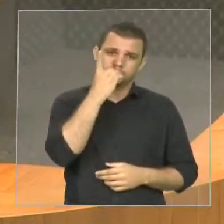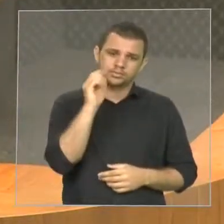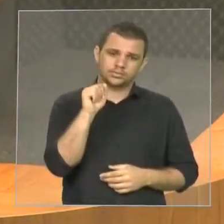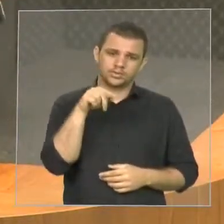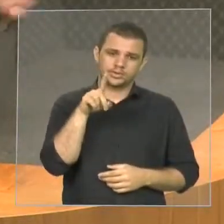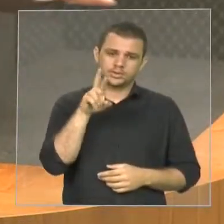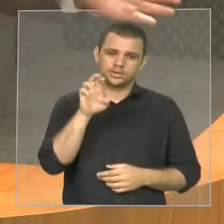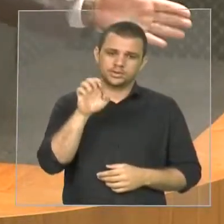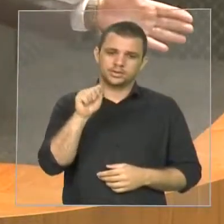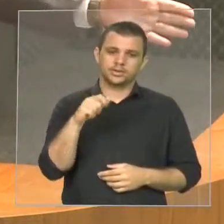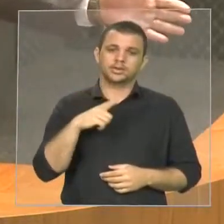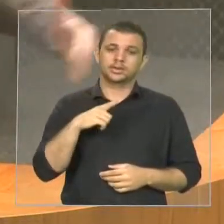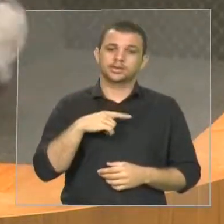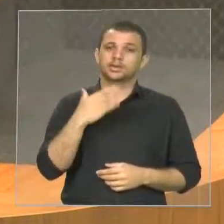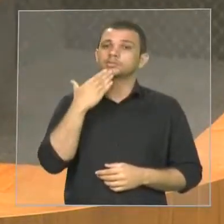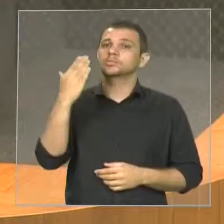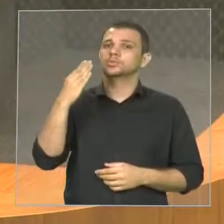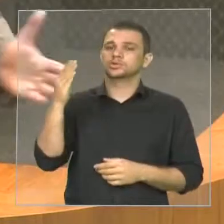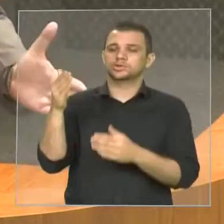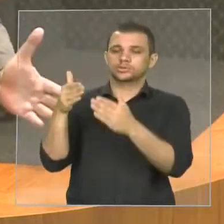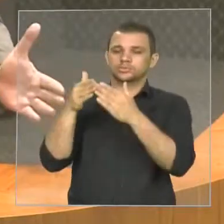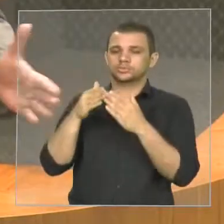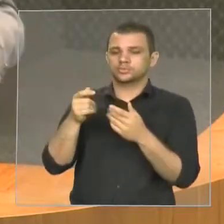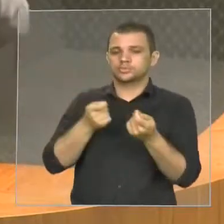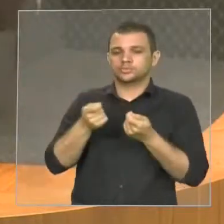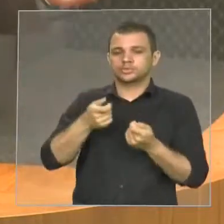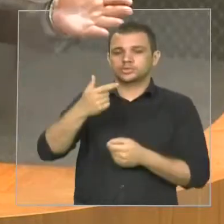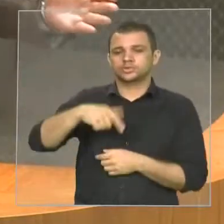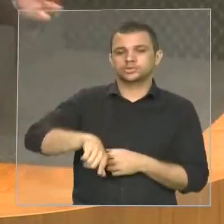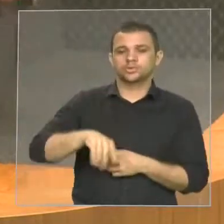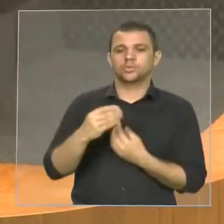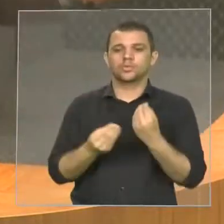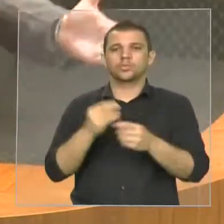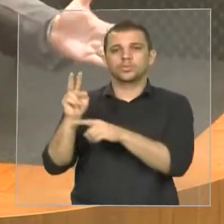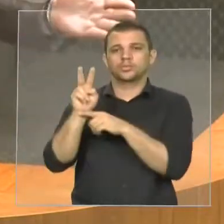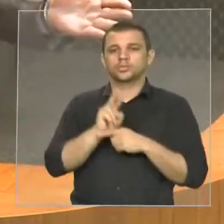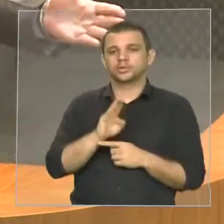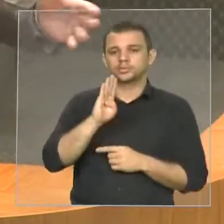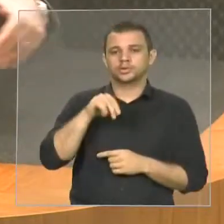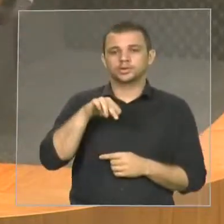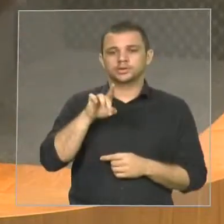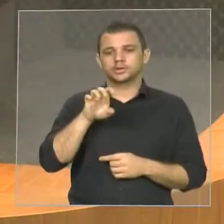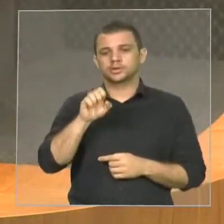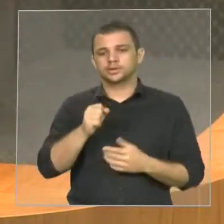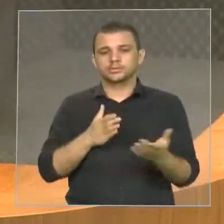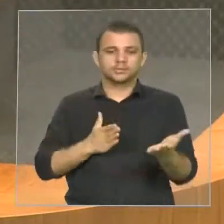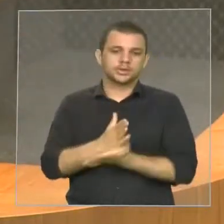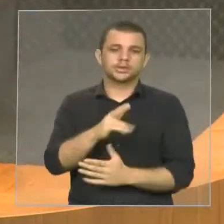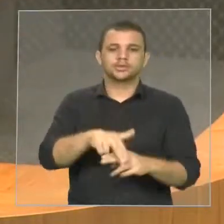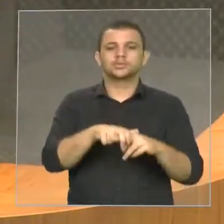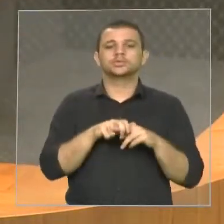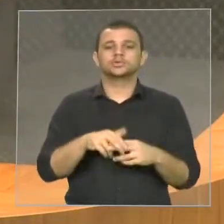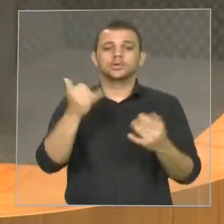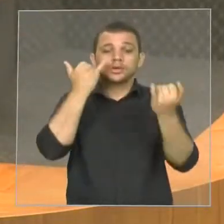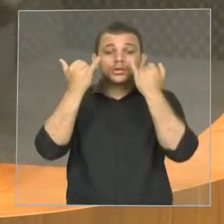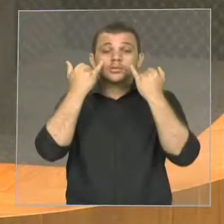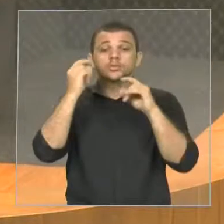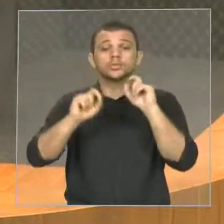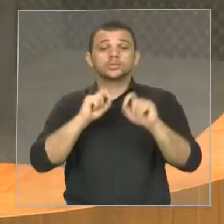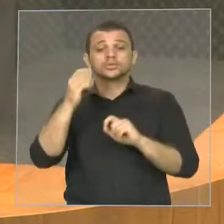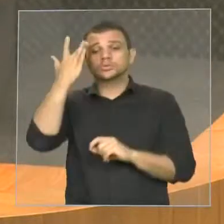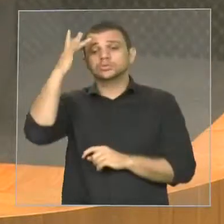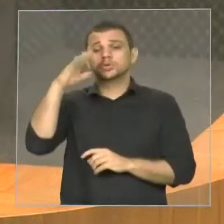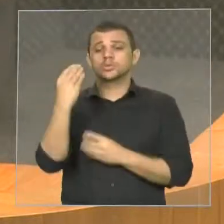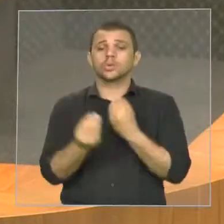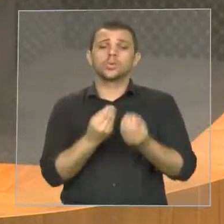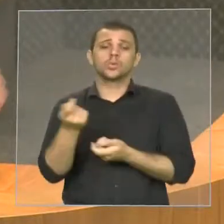renegociação de empréstimo do BNDES para aprovar de qualquer jeito, porque a informação que se tinha é que não se sabia nem que condições ia ser renegociado